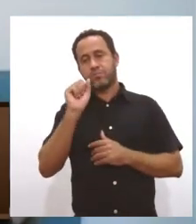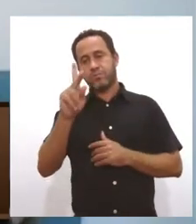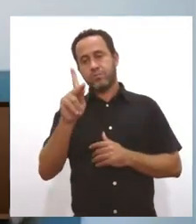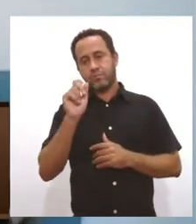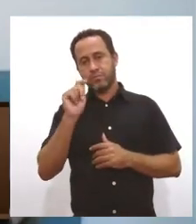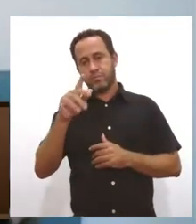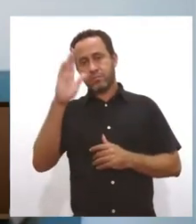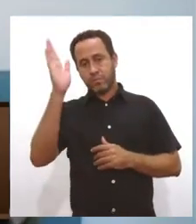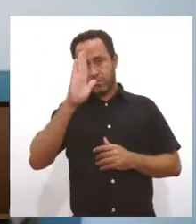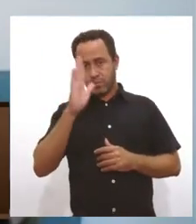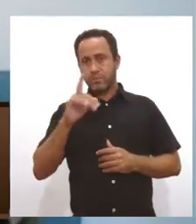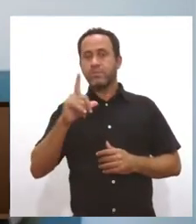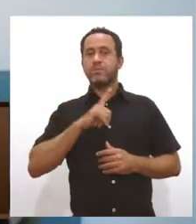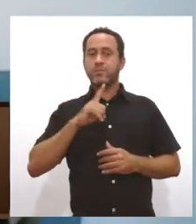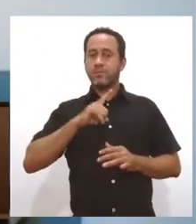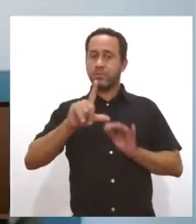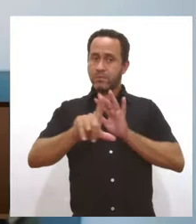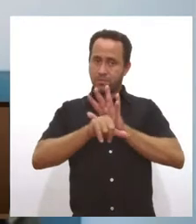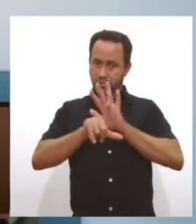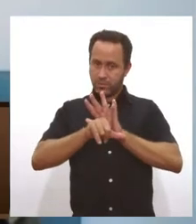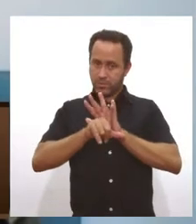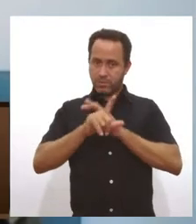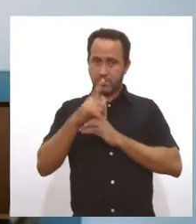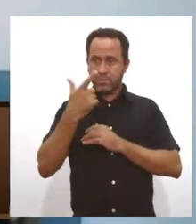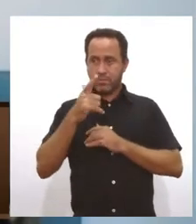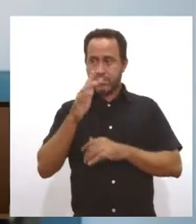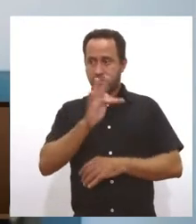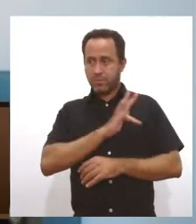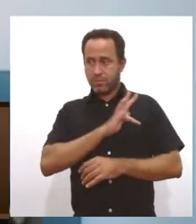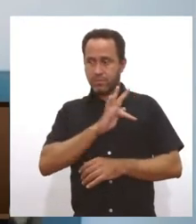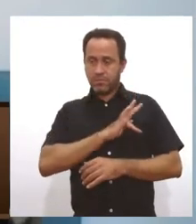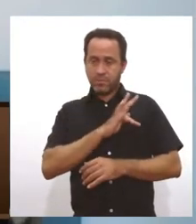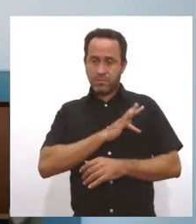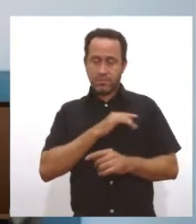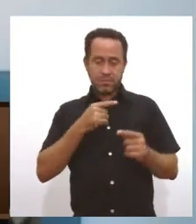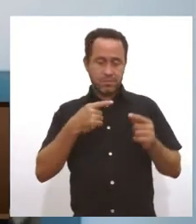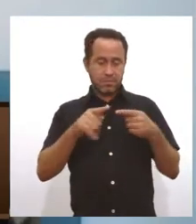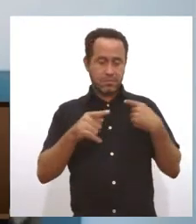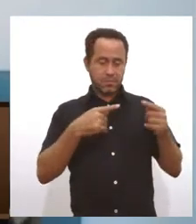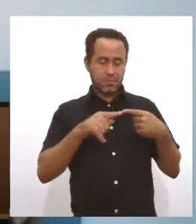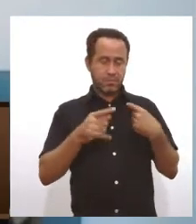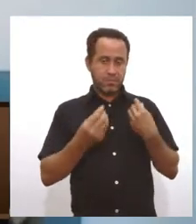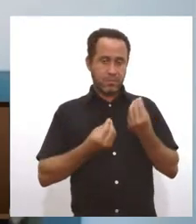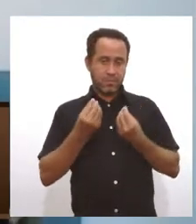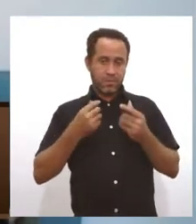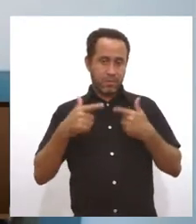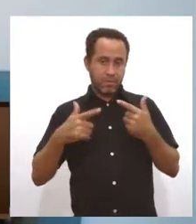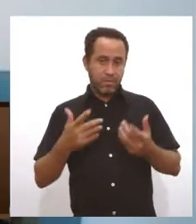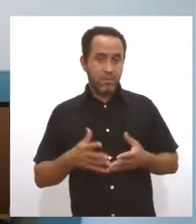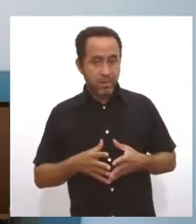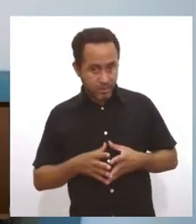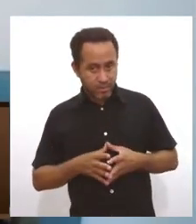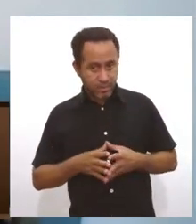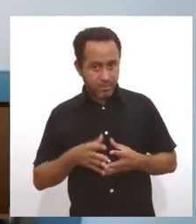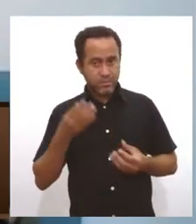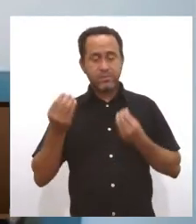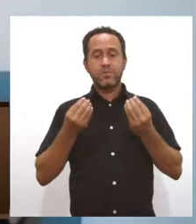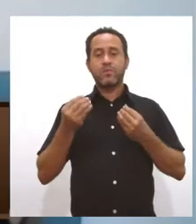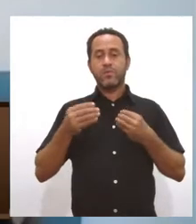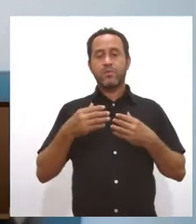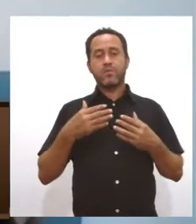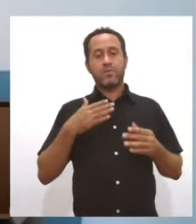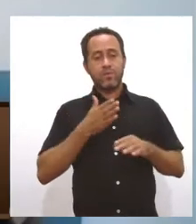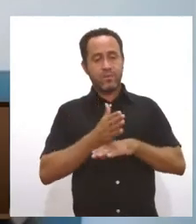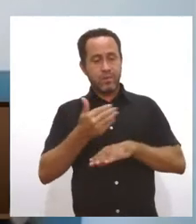Brasil, se existe a lei e não existe fiscalização, ela não vai funcionar, né? Então, como é que se flexibiliza algo